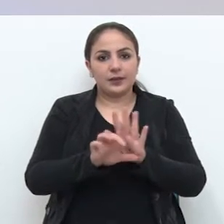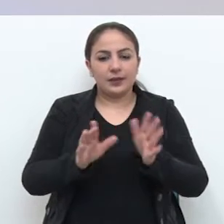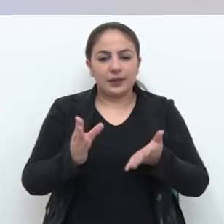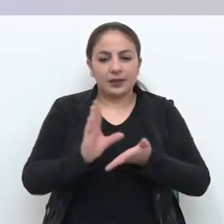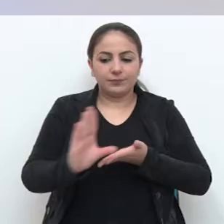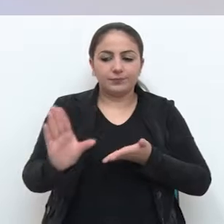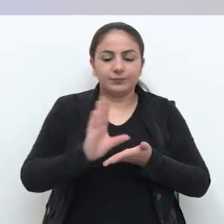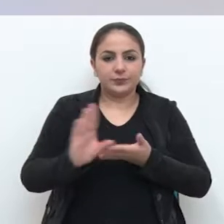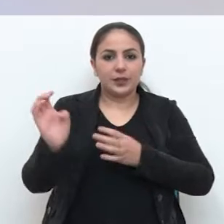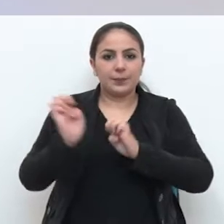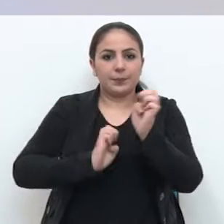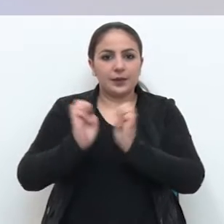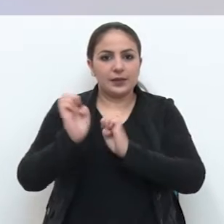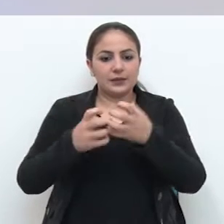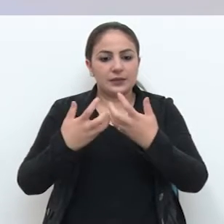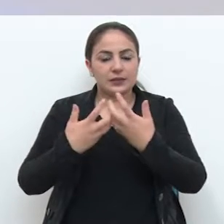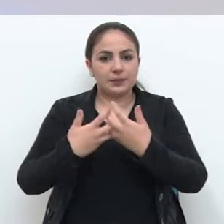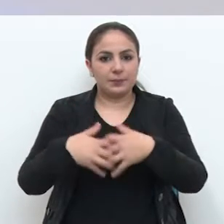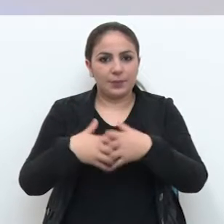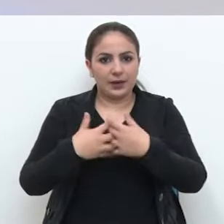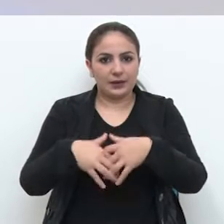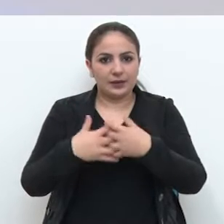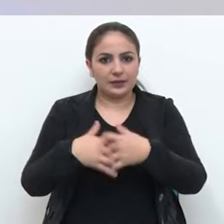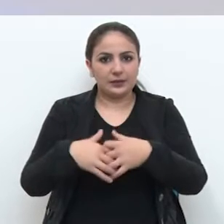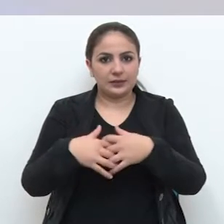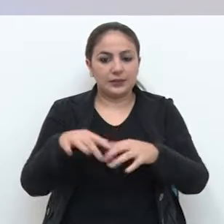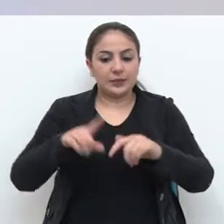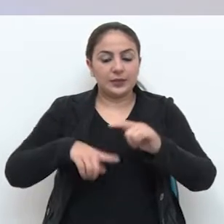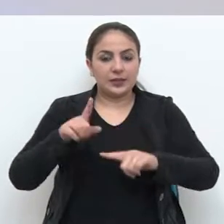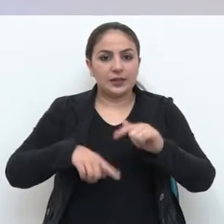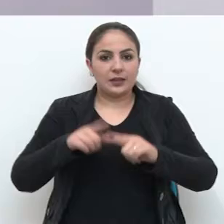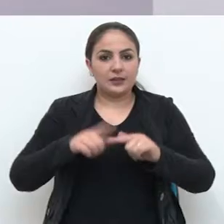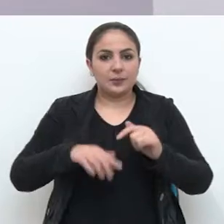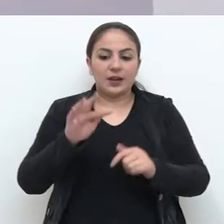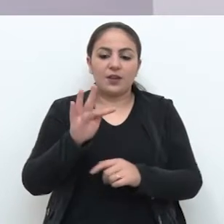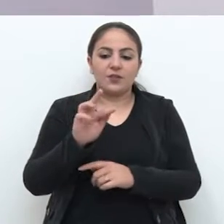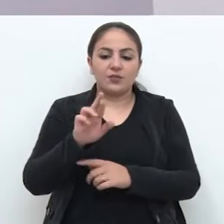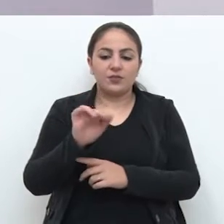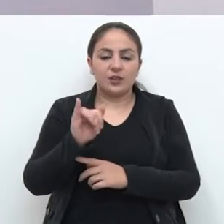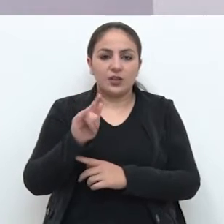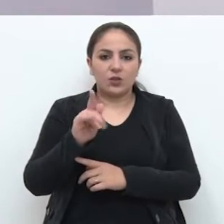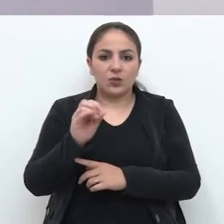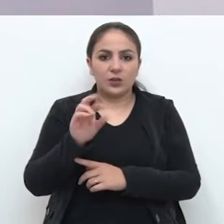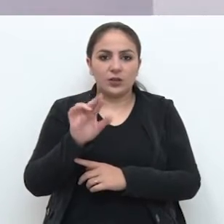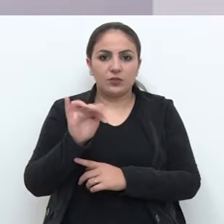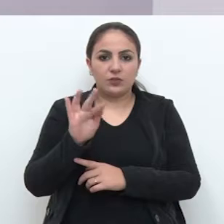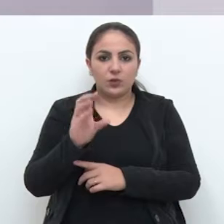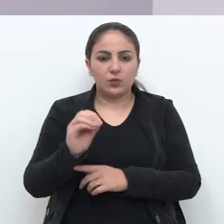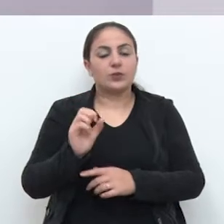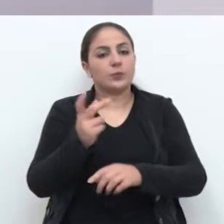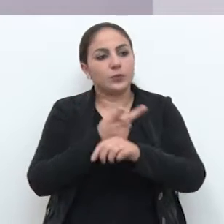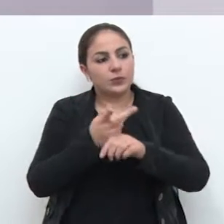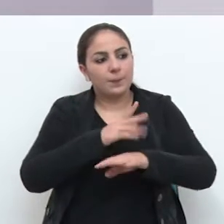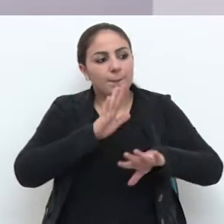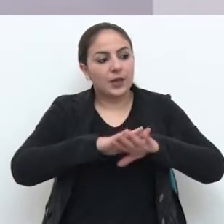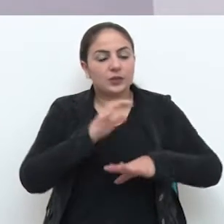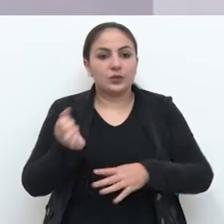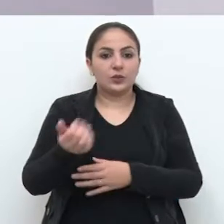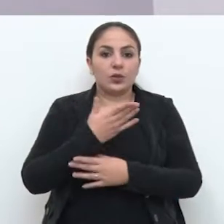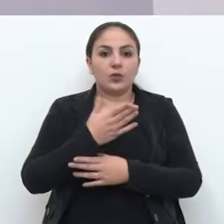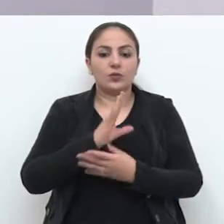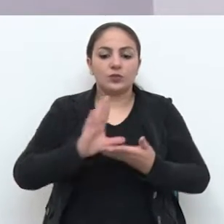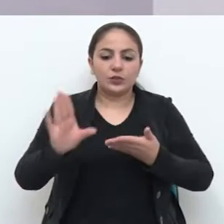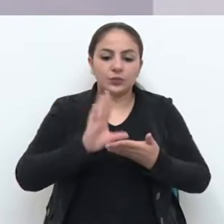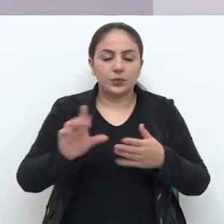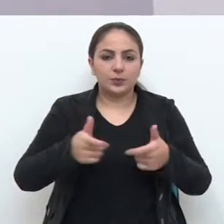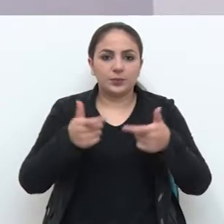incentivos a empresas de máquinas e equipamentos para frigoríficos. Para que possa buscar novos investimentos e aumentar sua